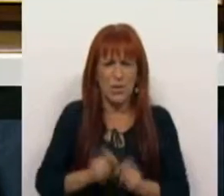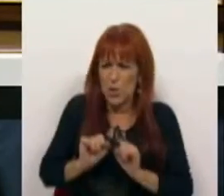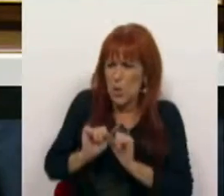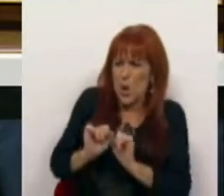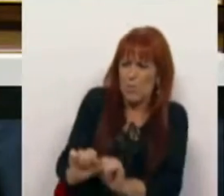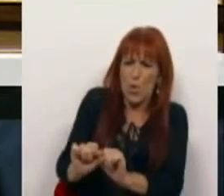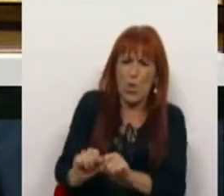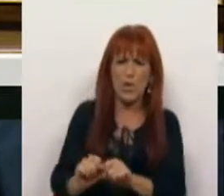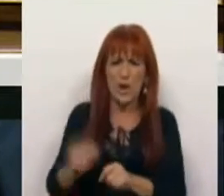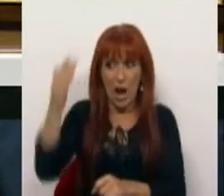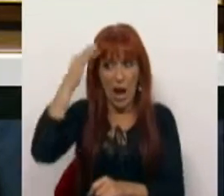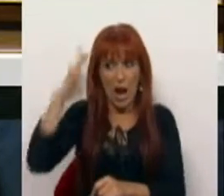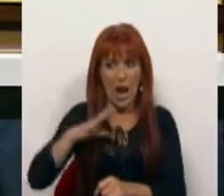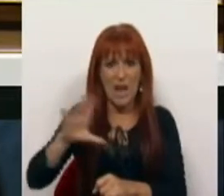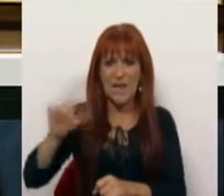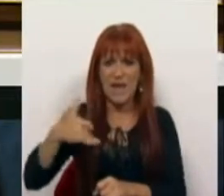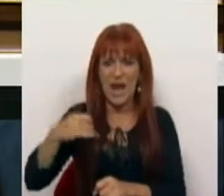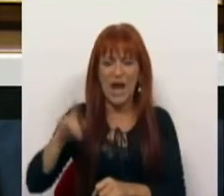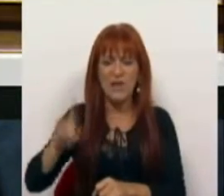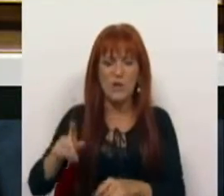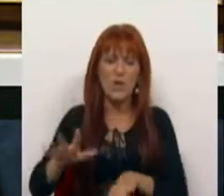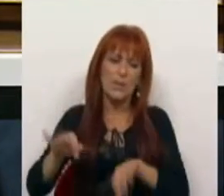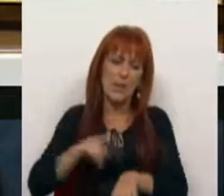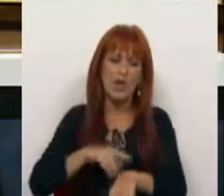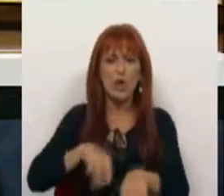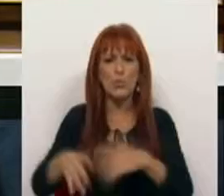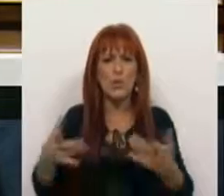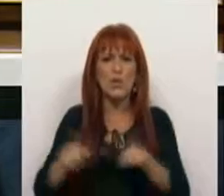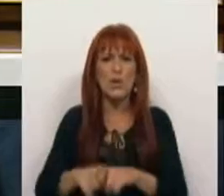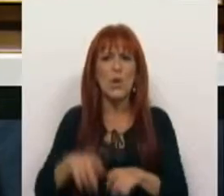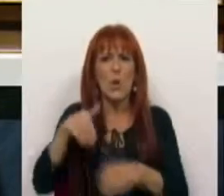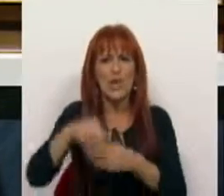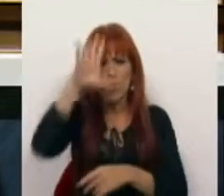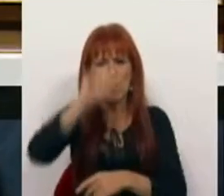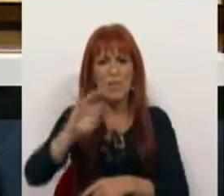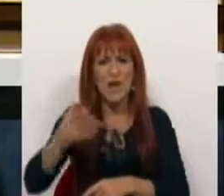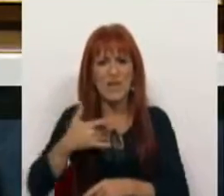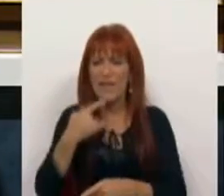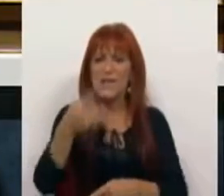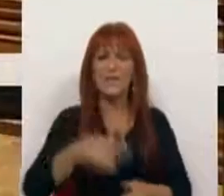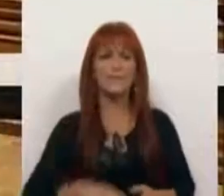repúdio à consciência do CDS e passado deste tempo, quando esteve no governo com o PSD.